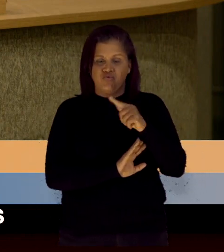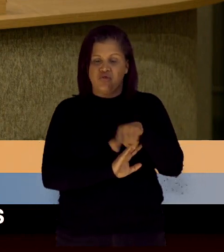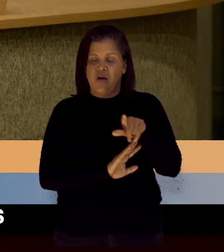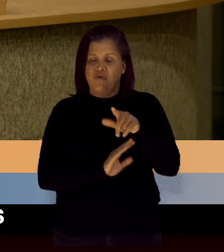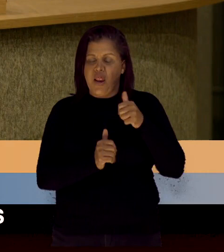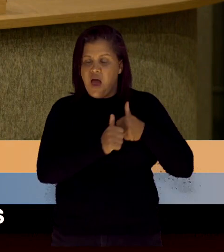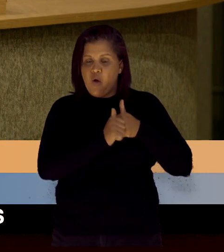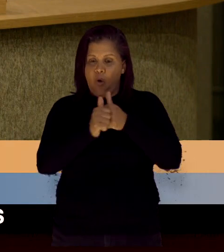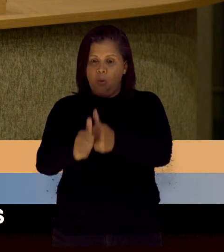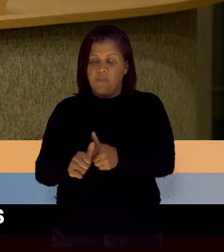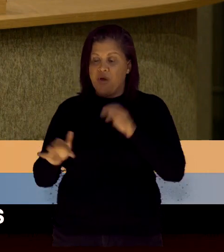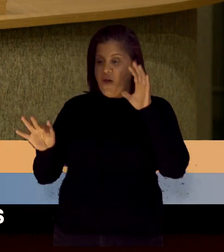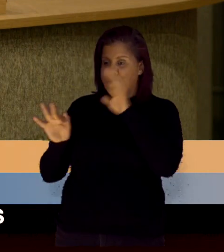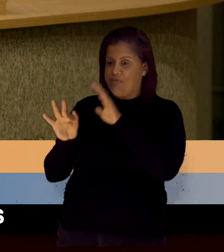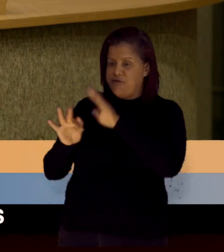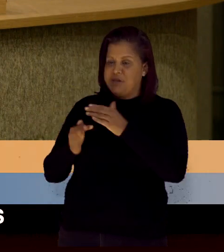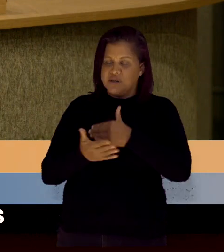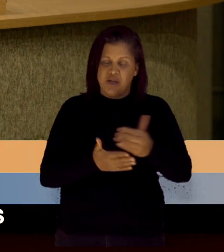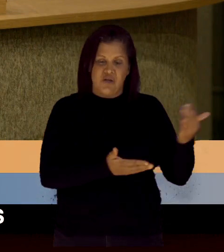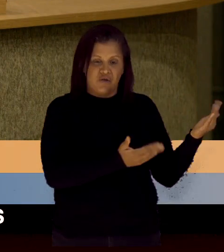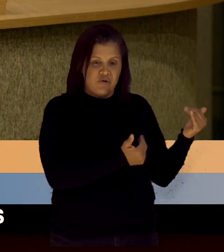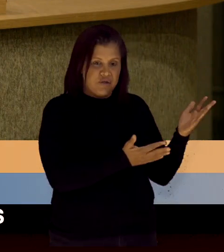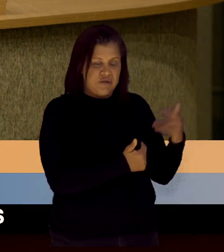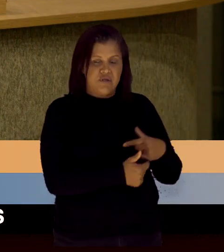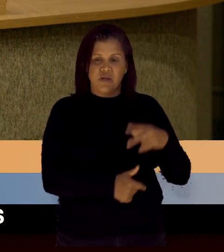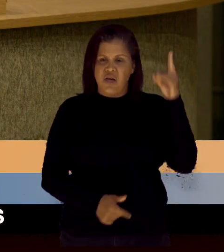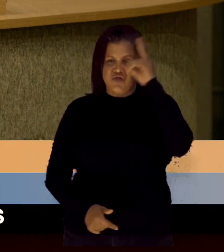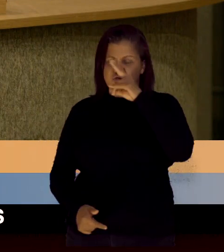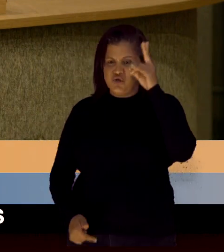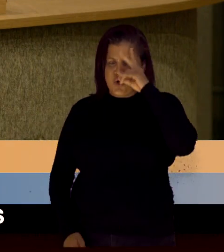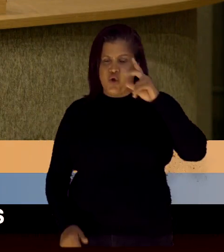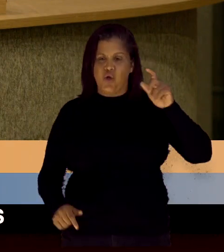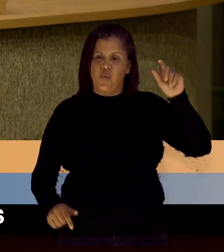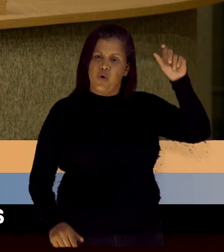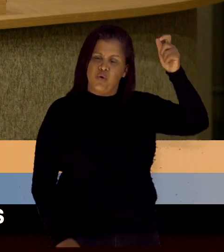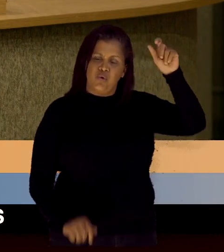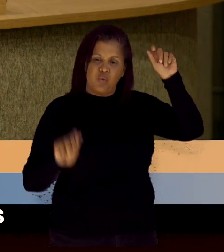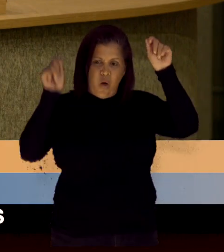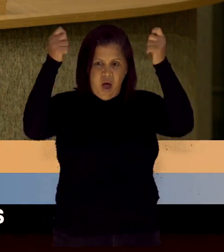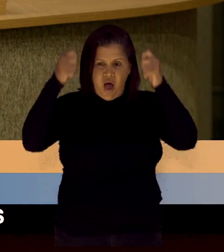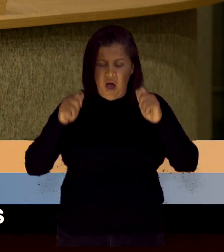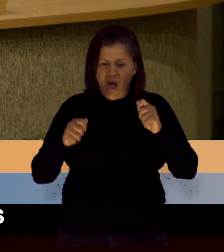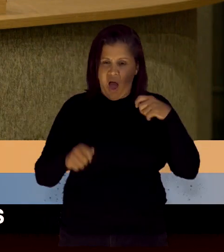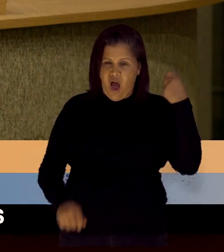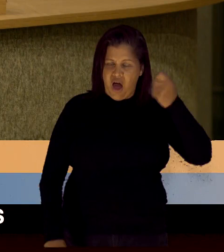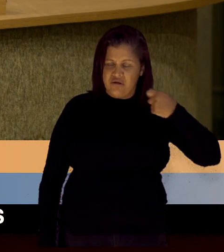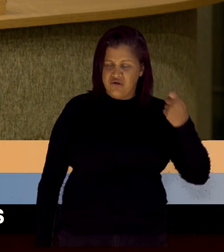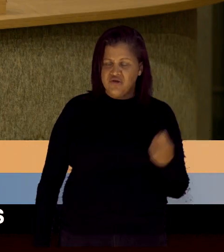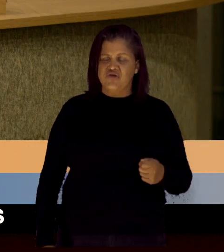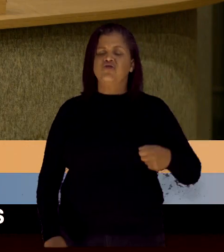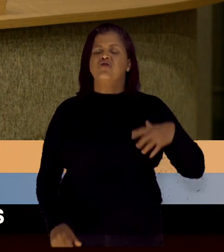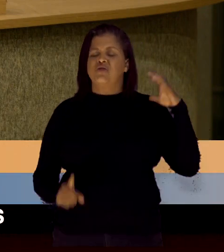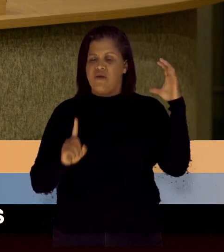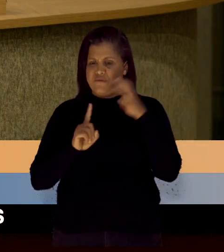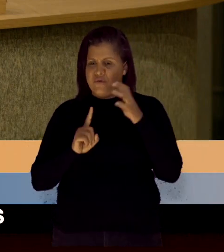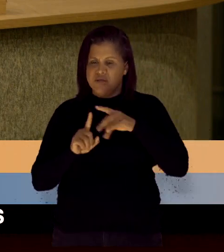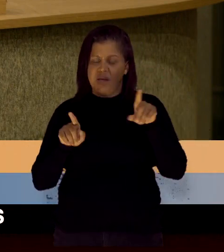adolescência, a minha história enquanto artista também tem muita influência nas